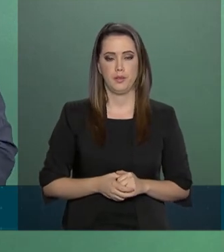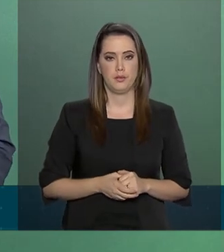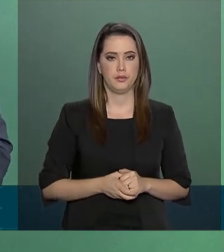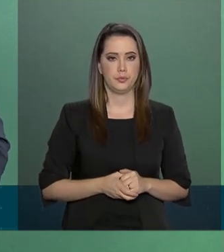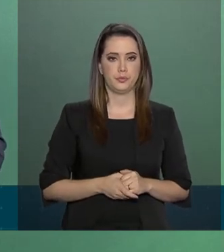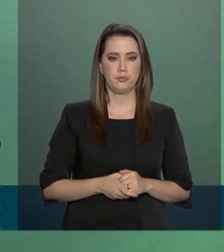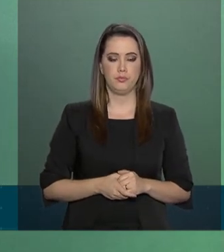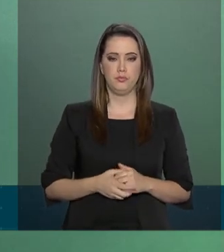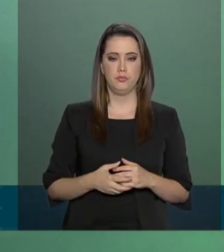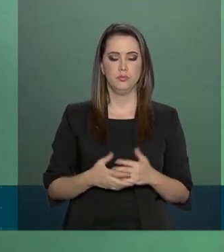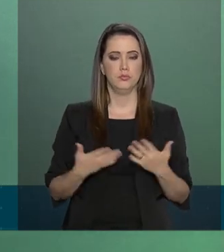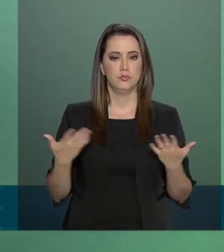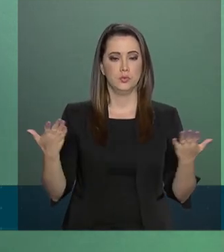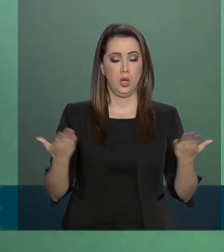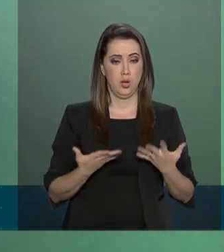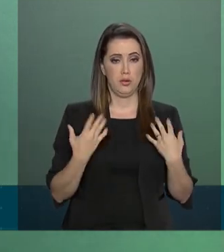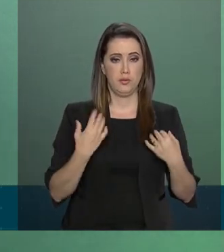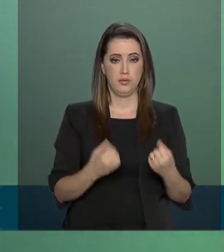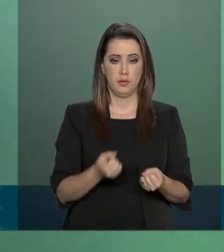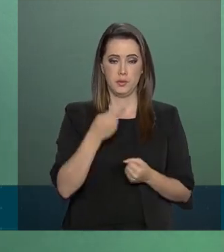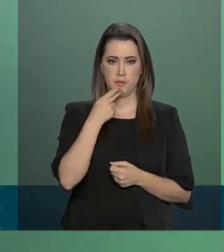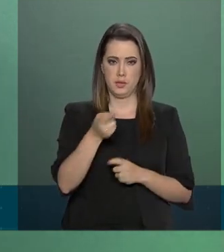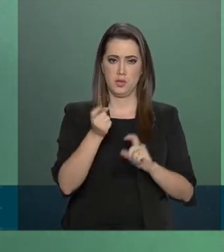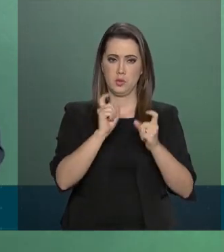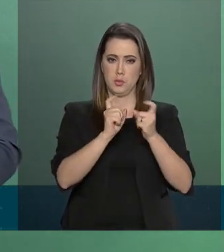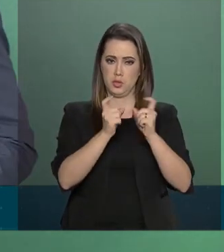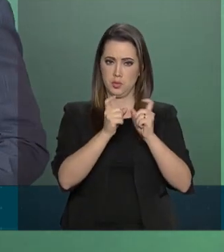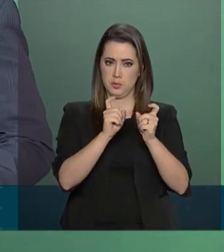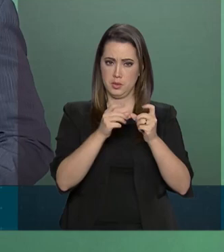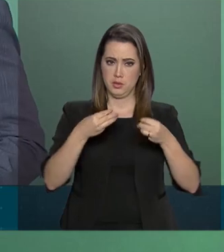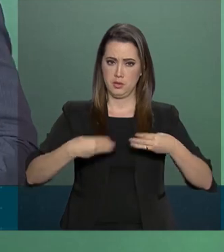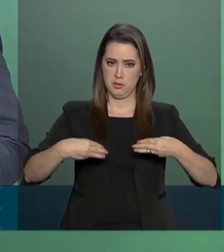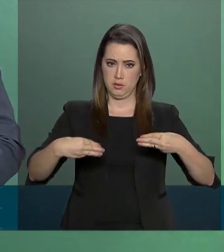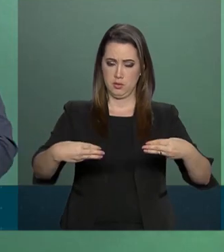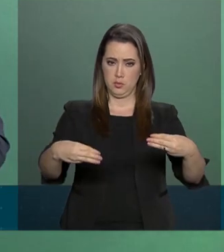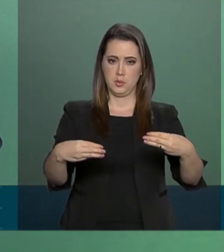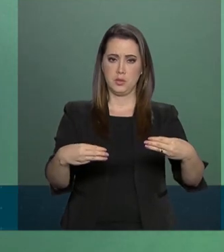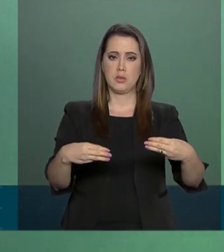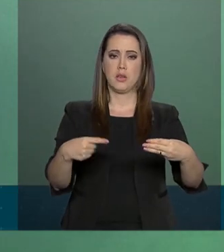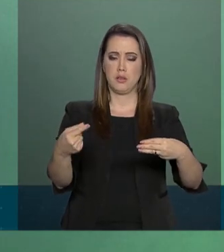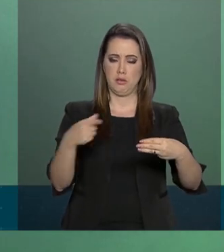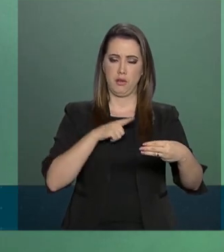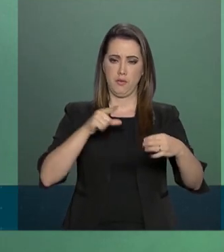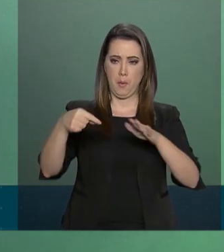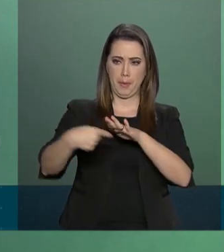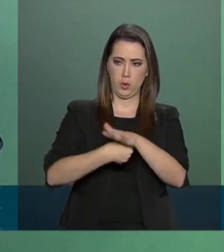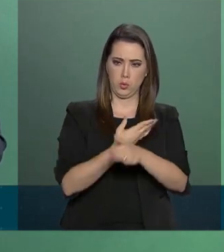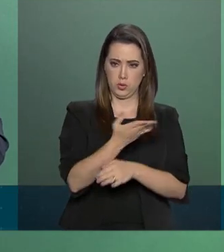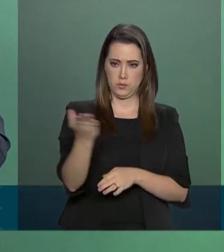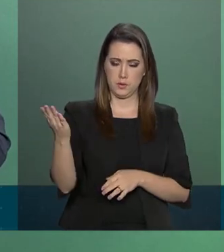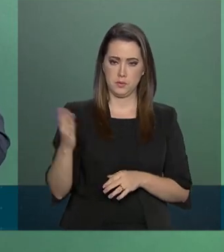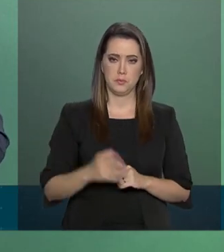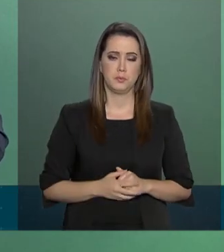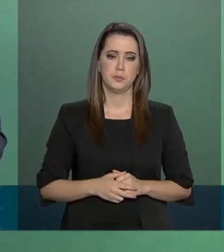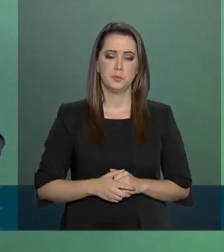Vamos falar sobre a reestruturação administrativa da Esplanada, que foi uma pergunta de vocês.